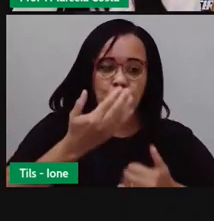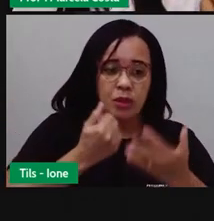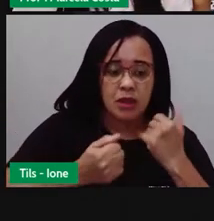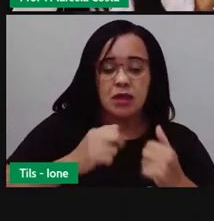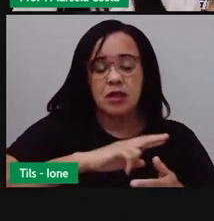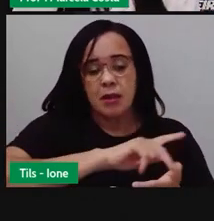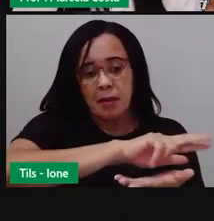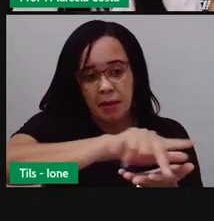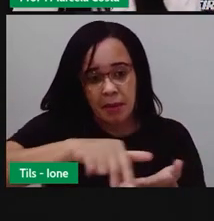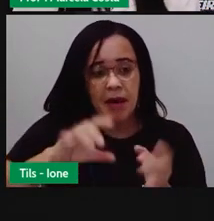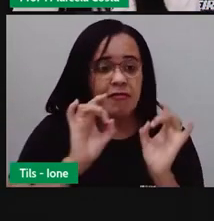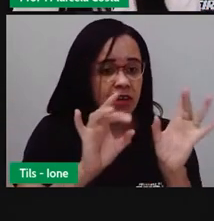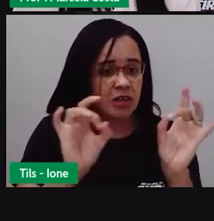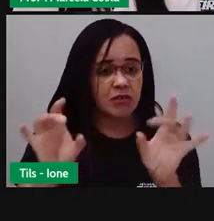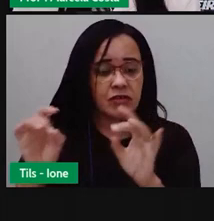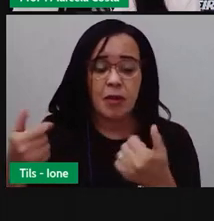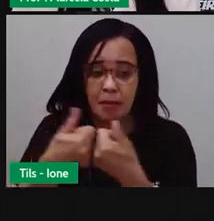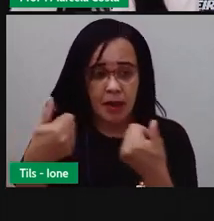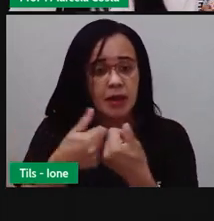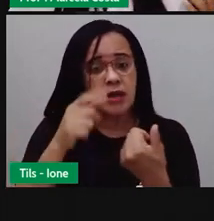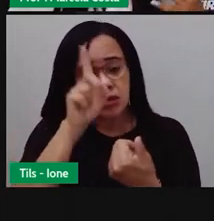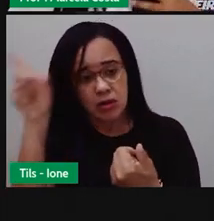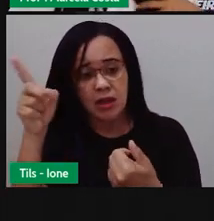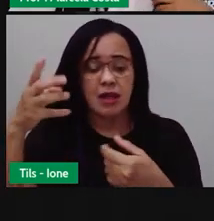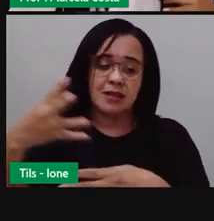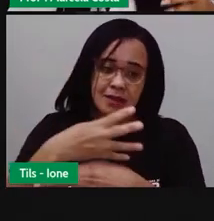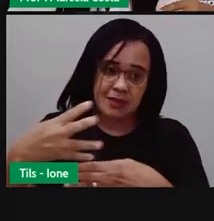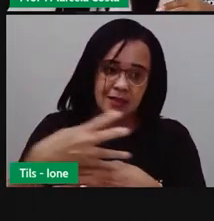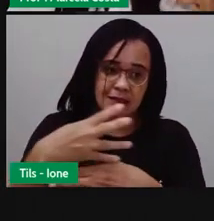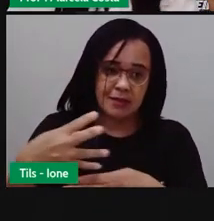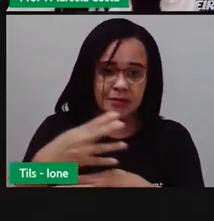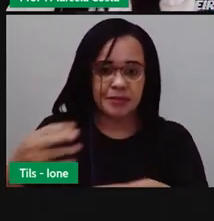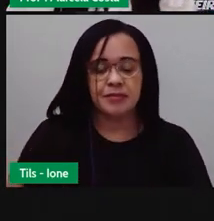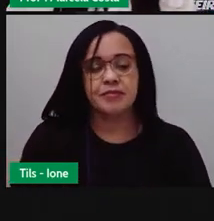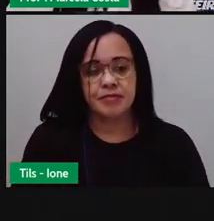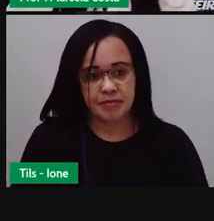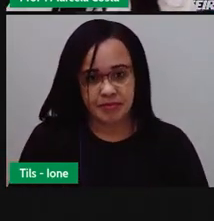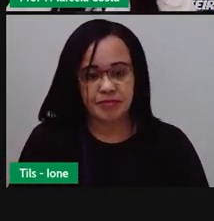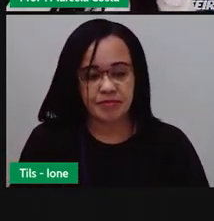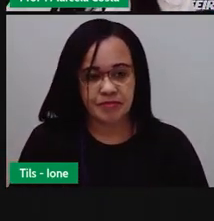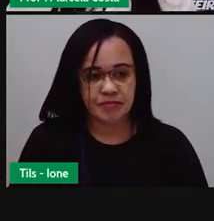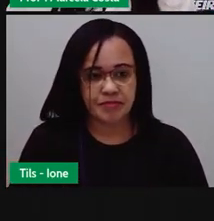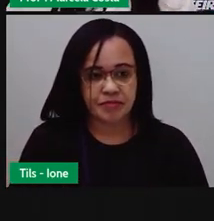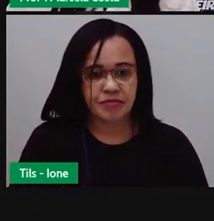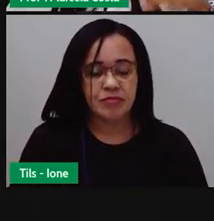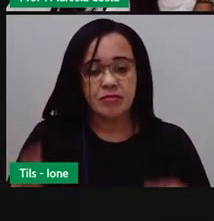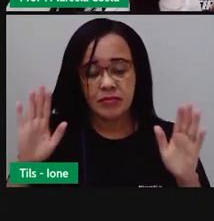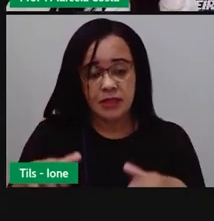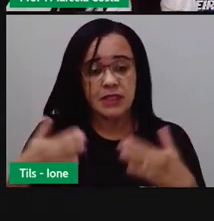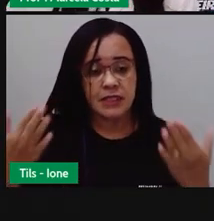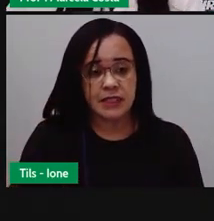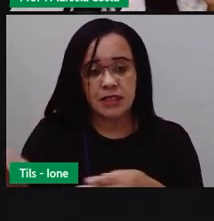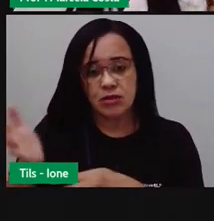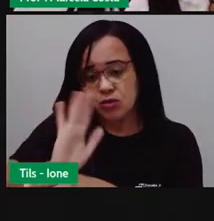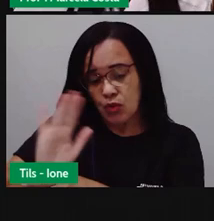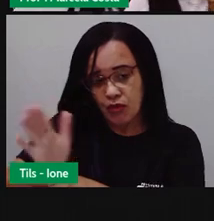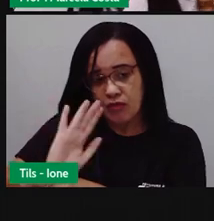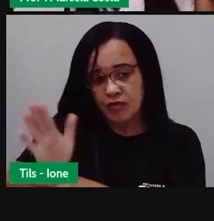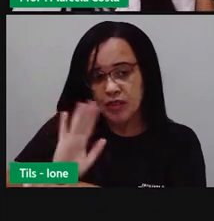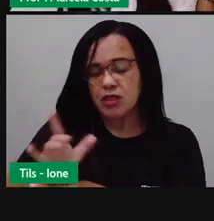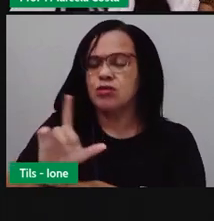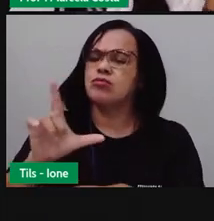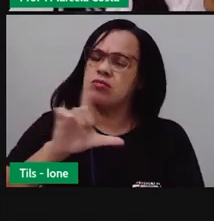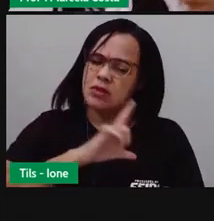centro de abastecimento da cidade. Tem essas, aqui nesse livro, crianças, tem essas e